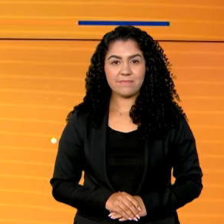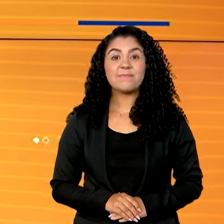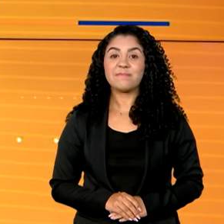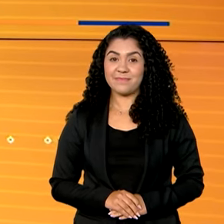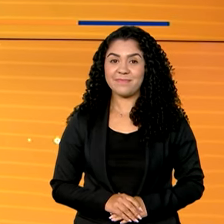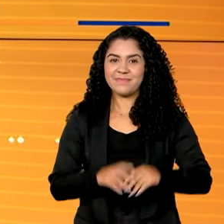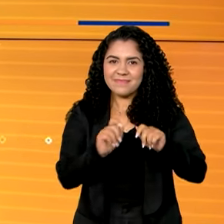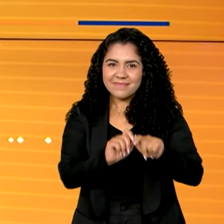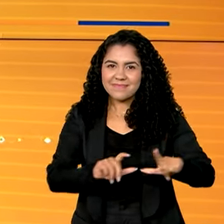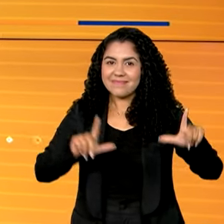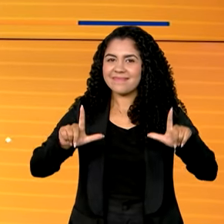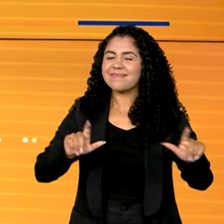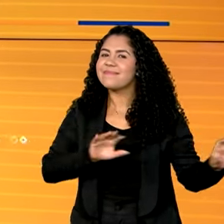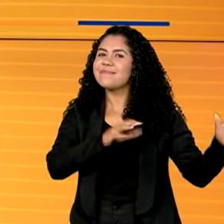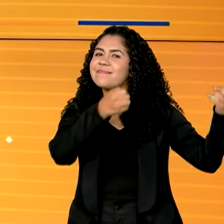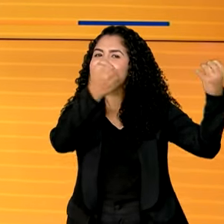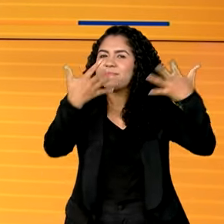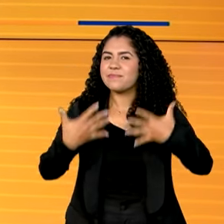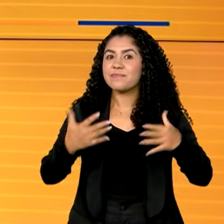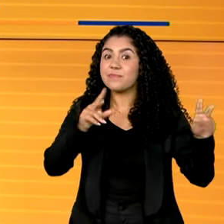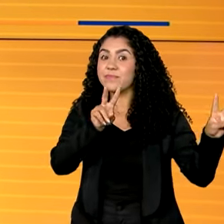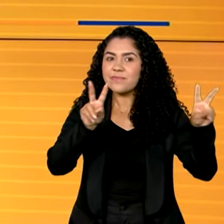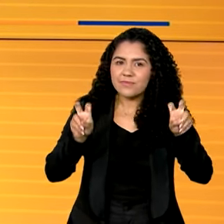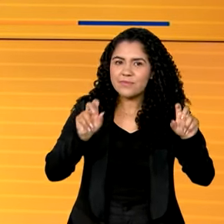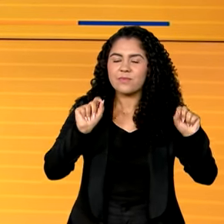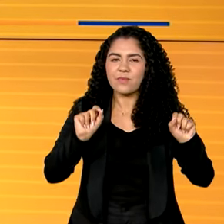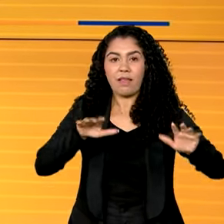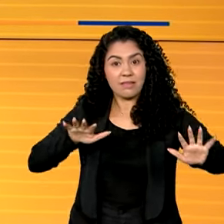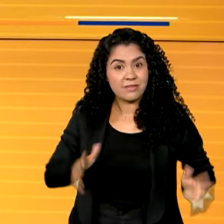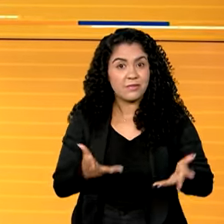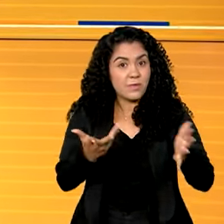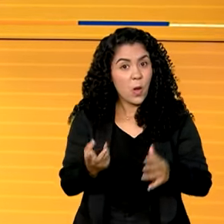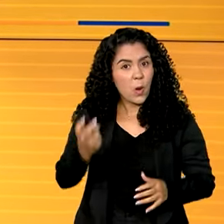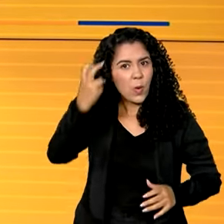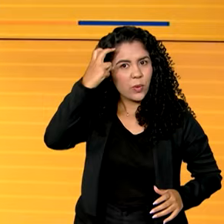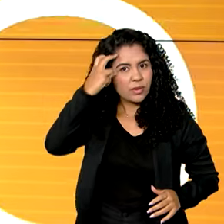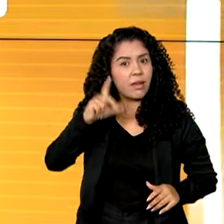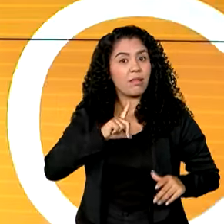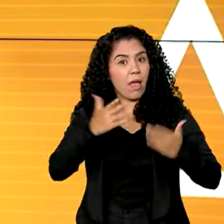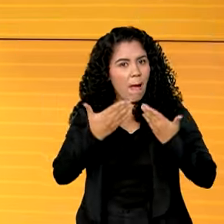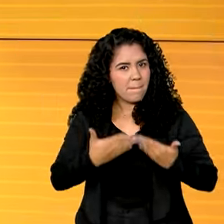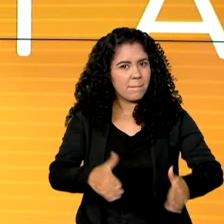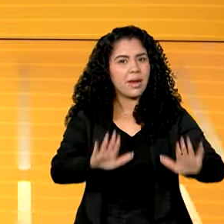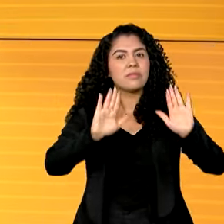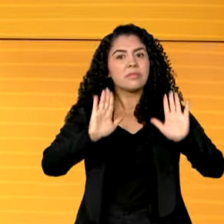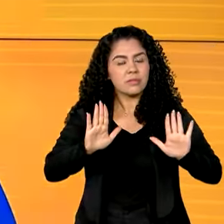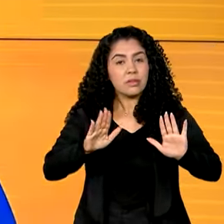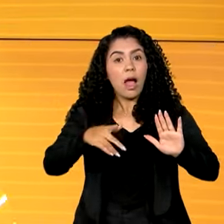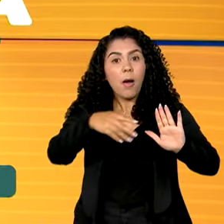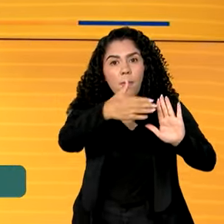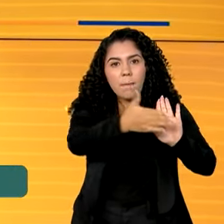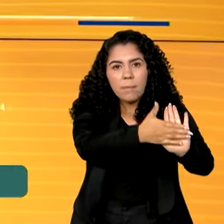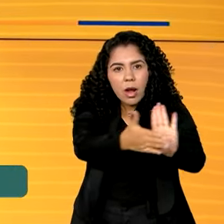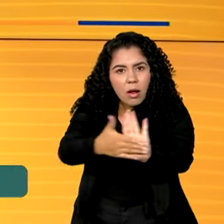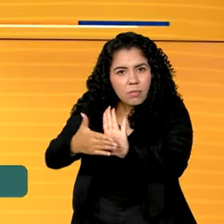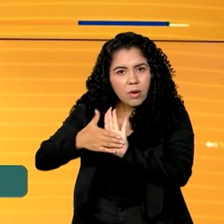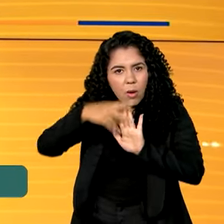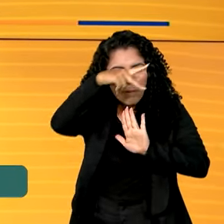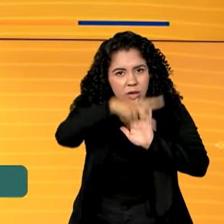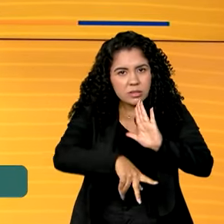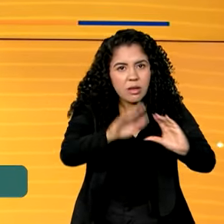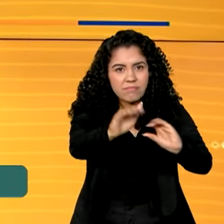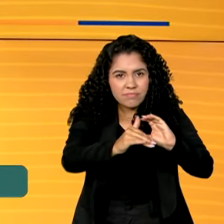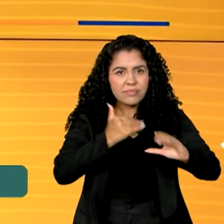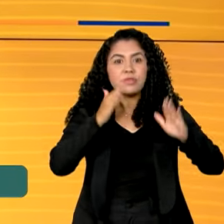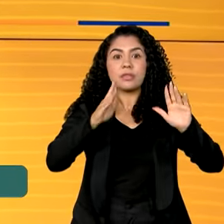Estamos de volta e o assunto agora é incentivo à cultura, porque está aberto o prazo para apresentação de propostas para